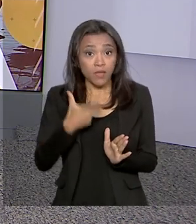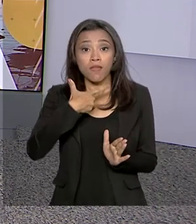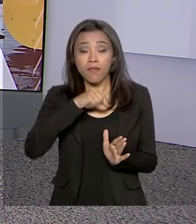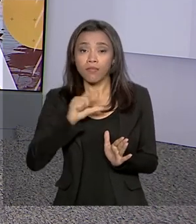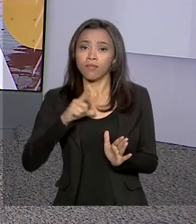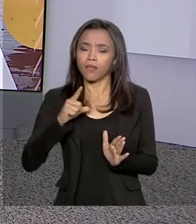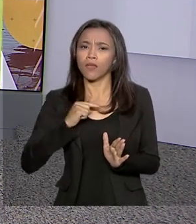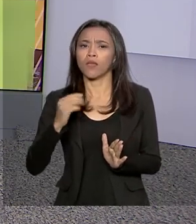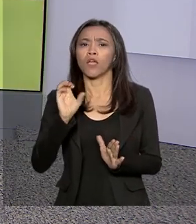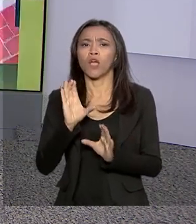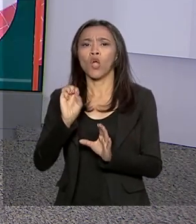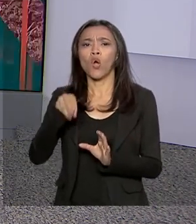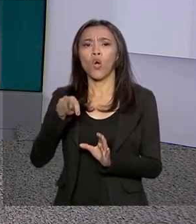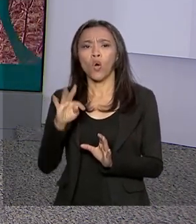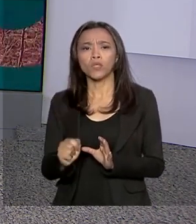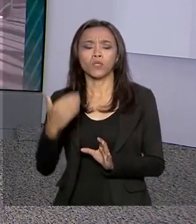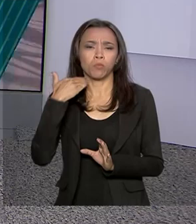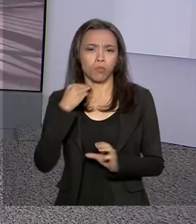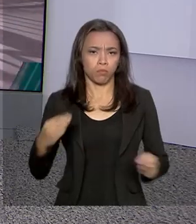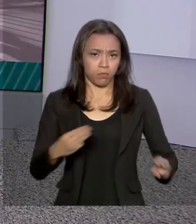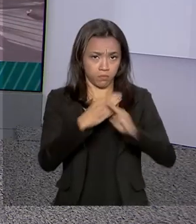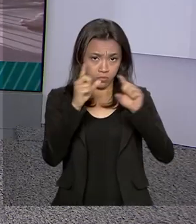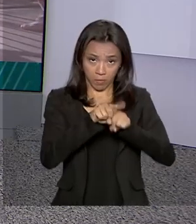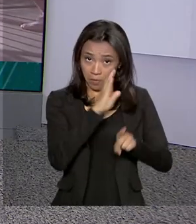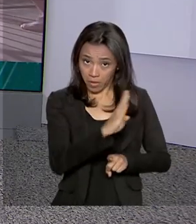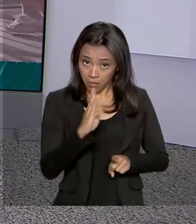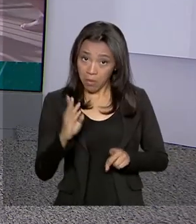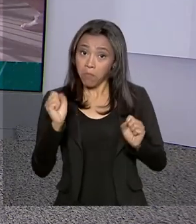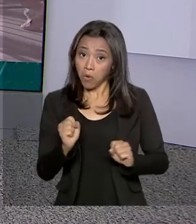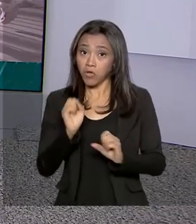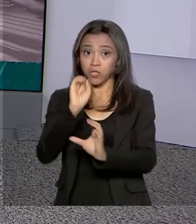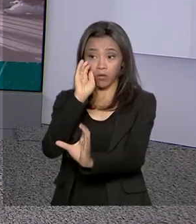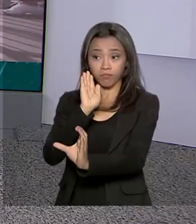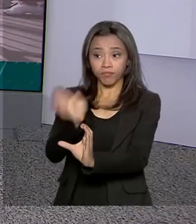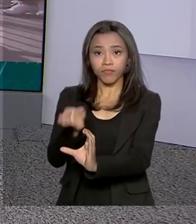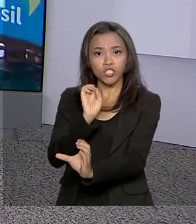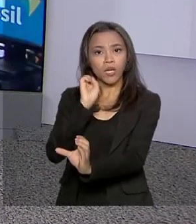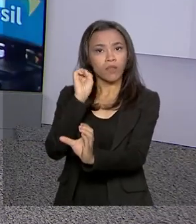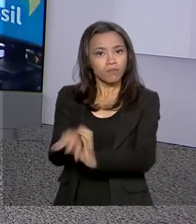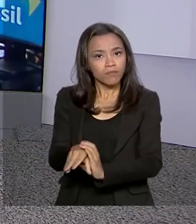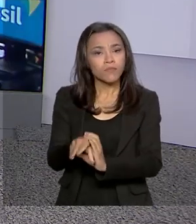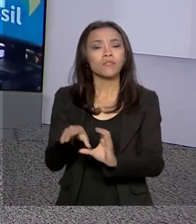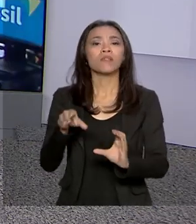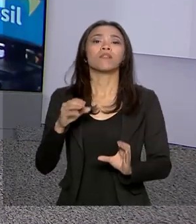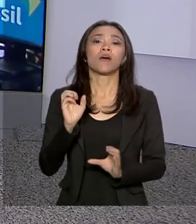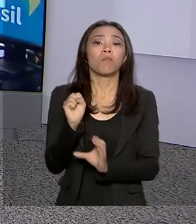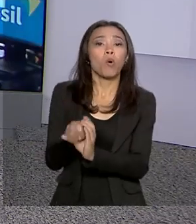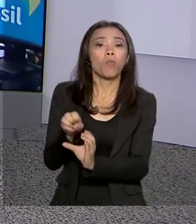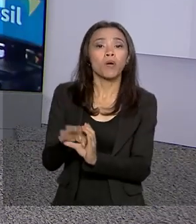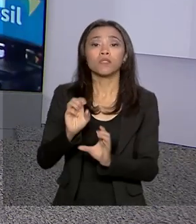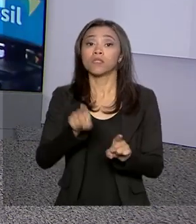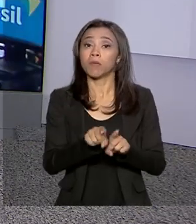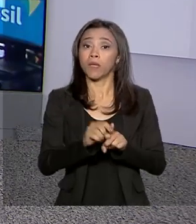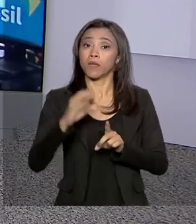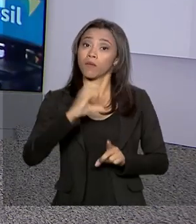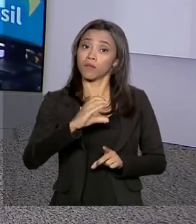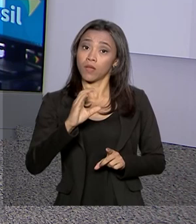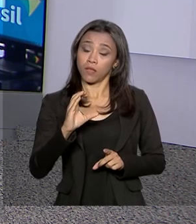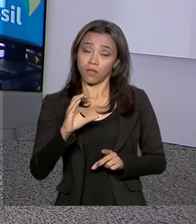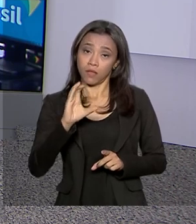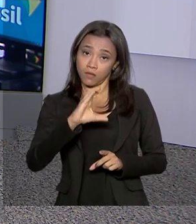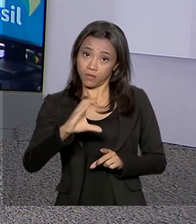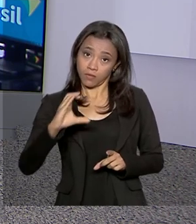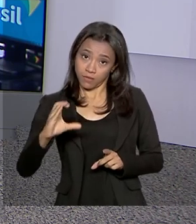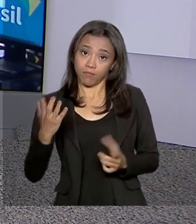Banco do Brasil vai ter o dinheiro depositado na conta corrente ou poupança. Vamos até São Paulo. Ricardo Ferraz traz os detalhes ao vivo para a gente.